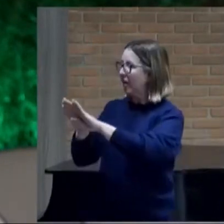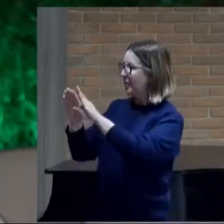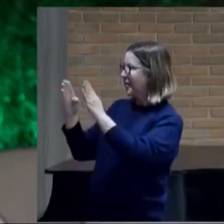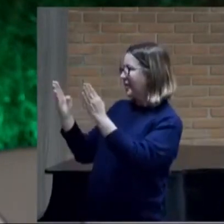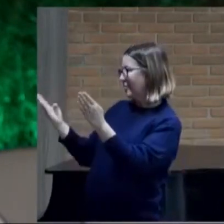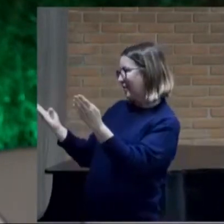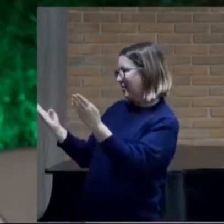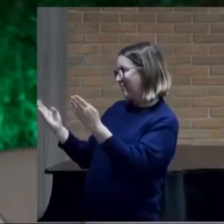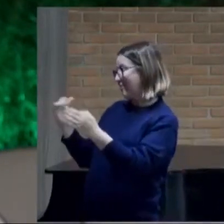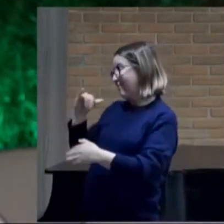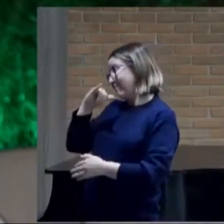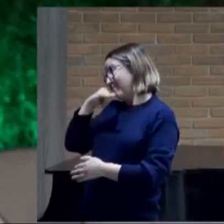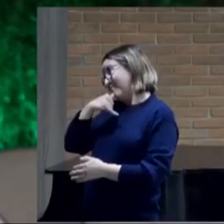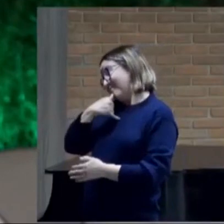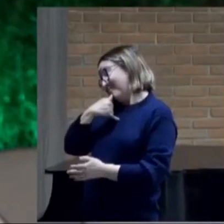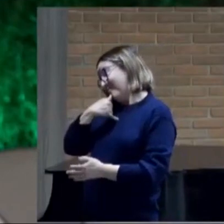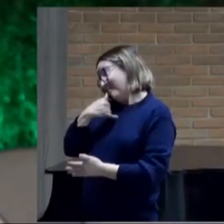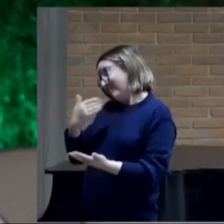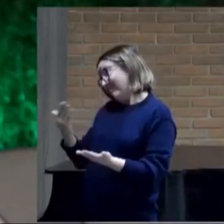Lamento profundamente